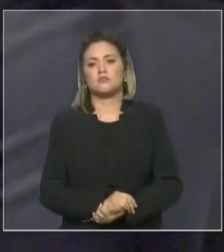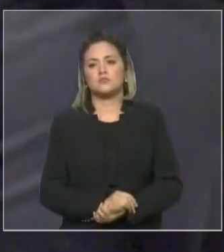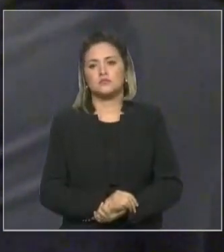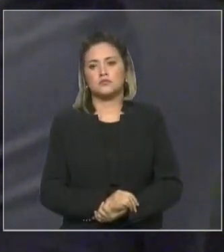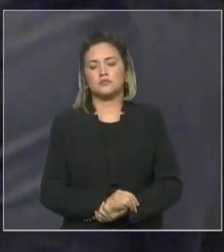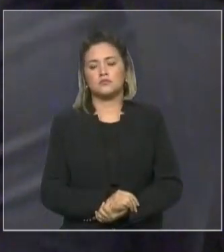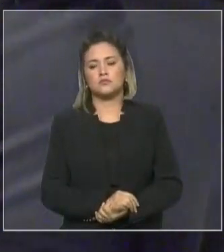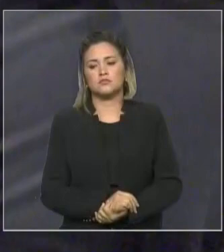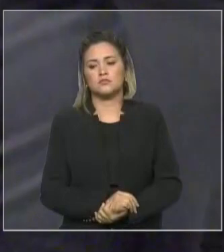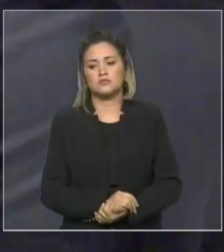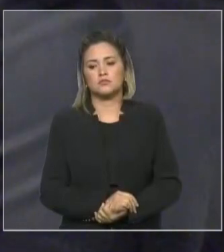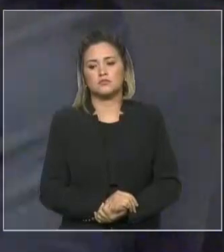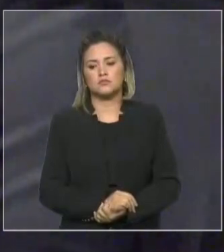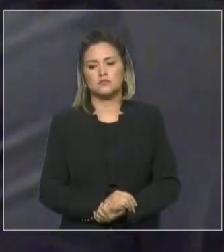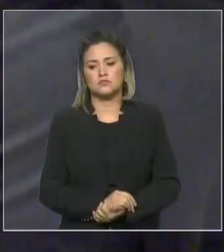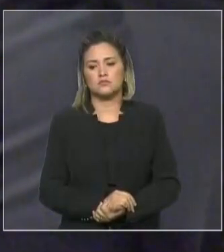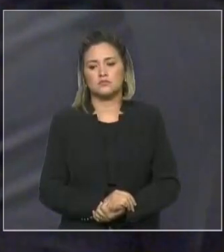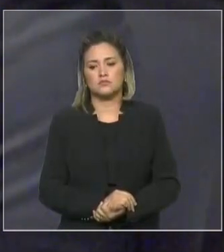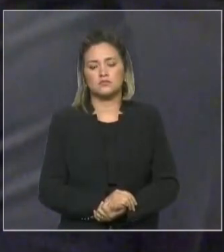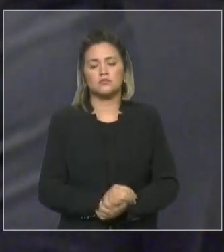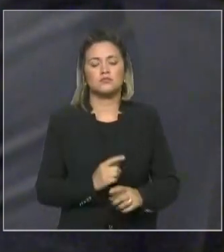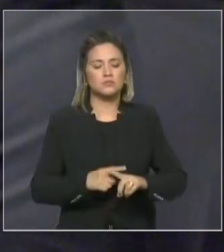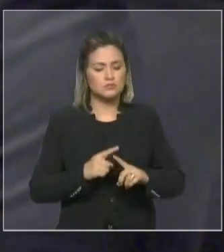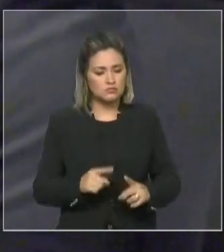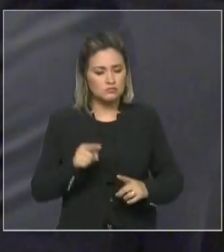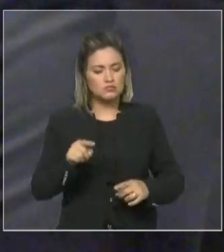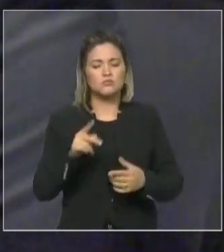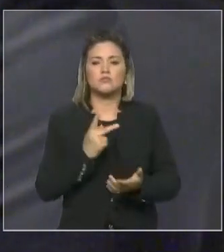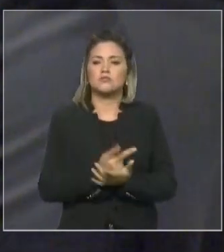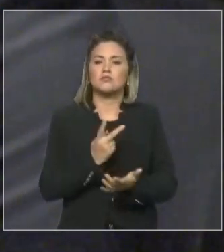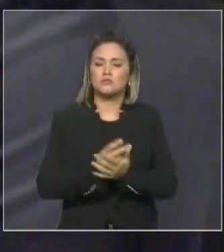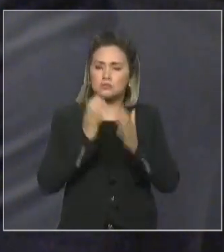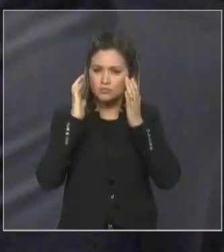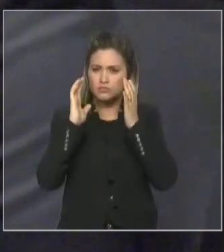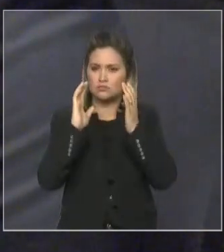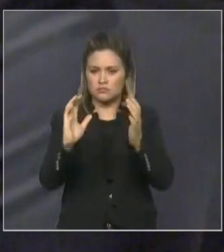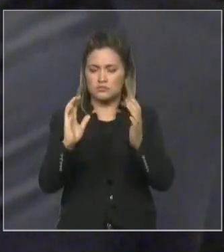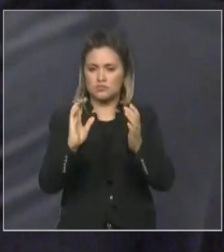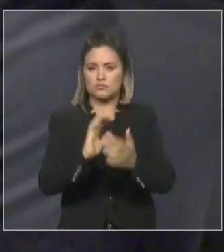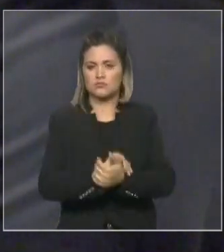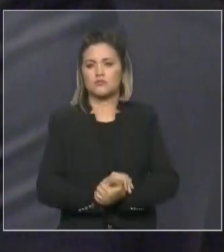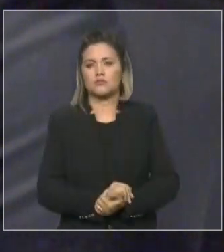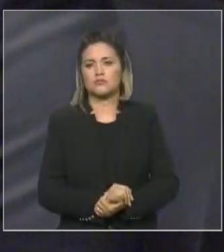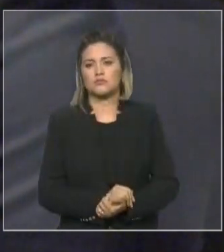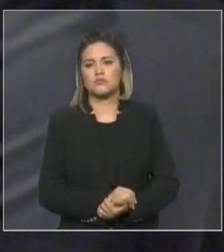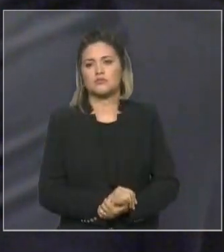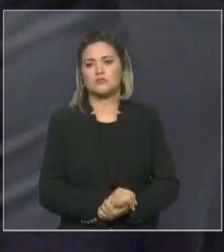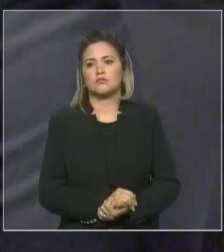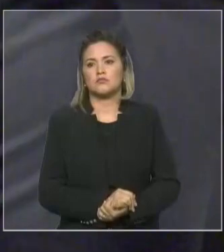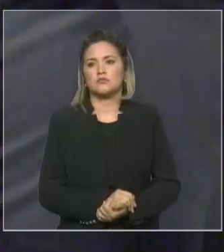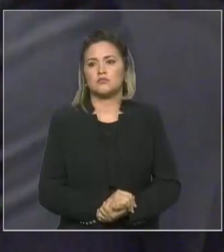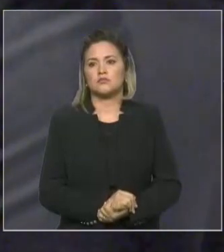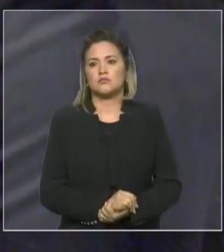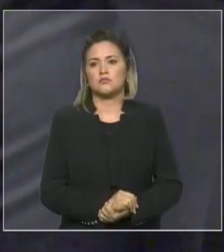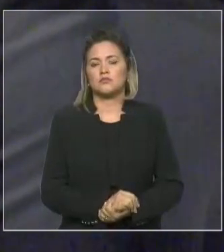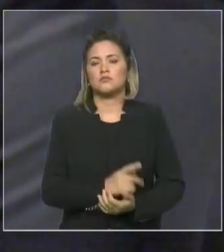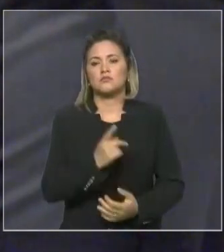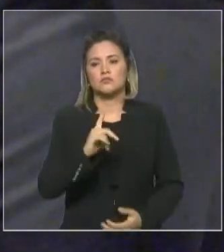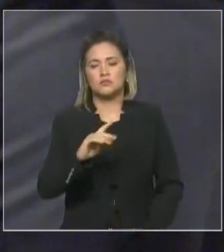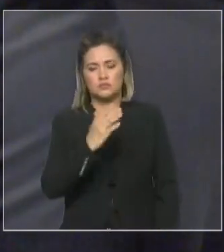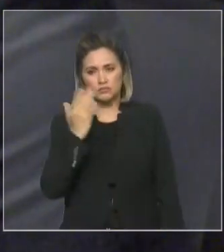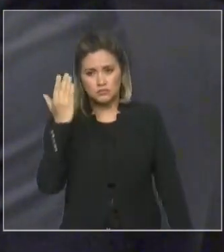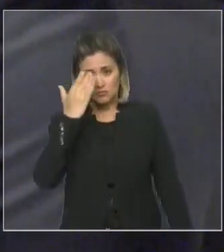mas a sua marca foi exatamente isso, o respeito a todos os colegas. E quero dizer que a sua presença, inclusive no governo